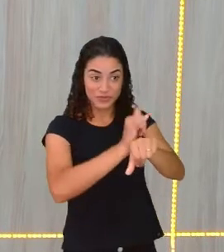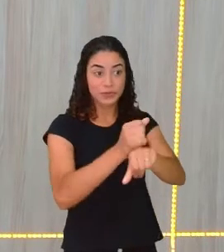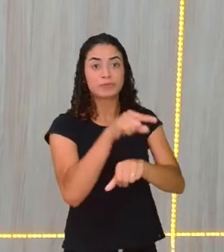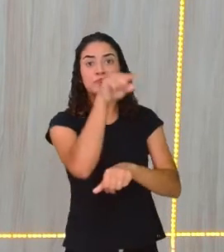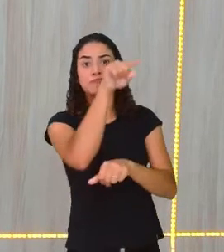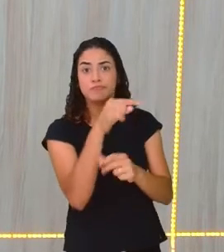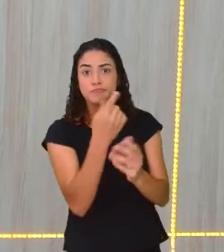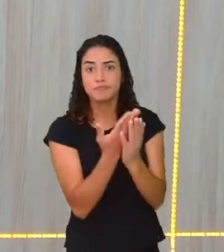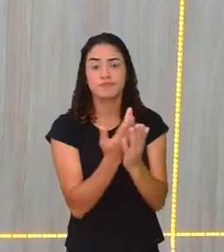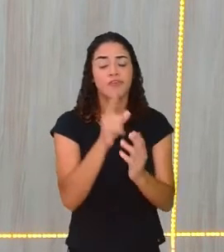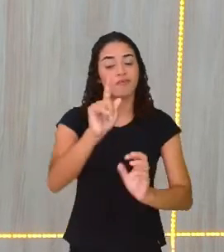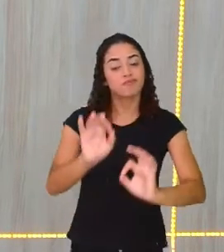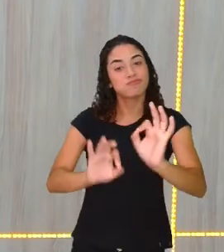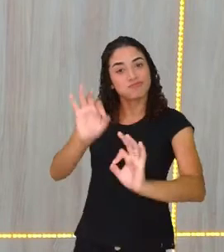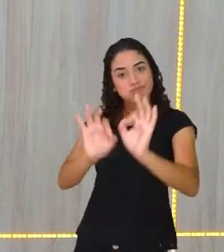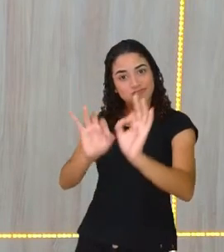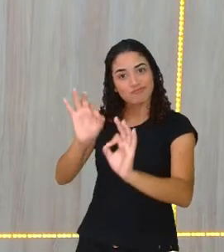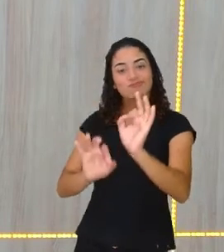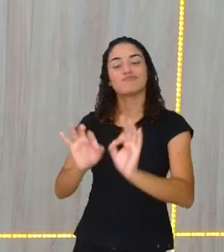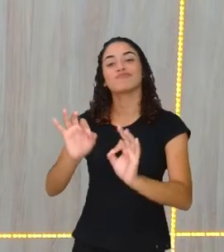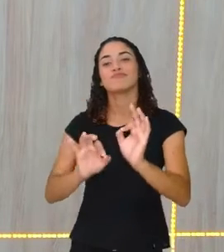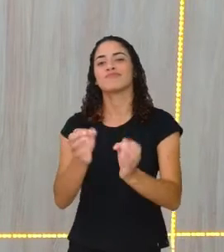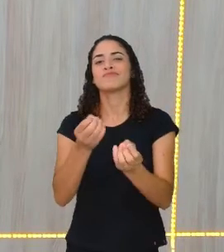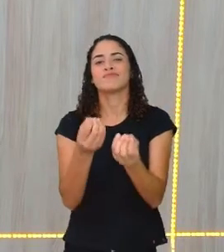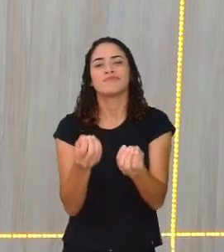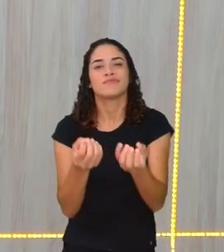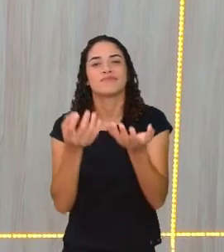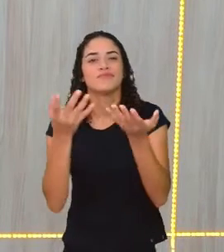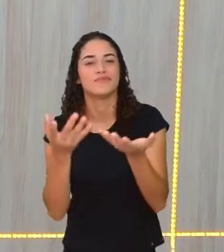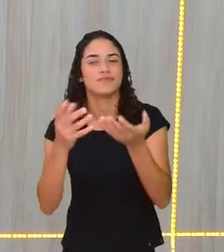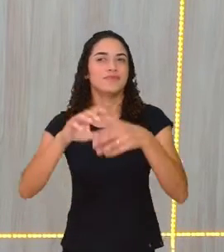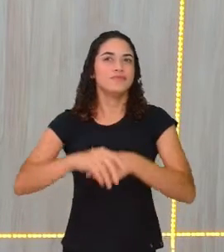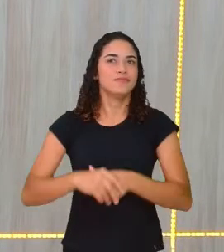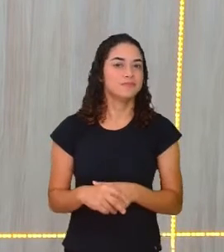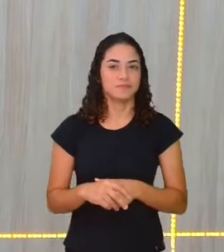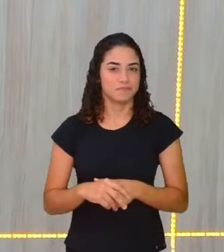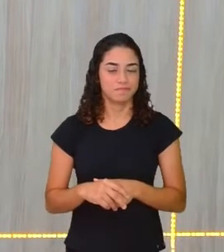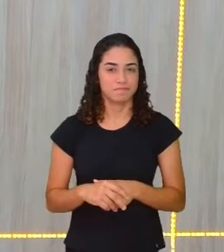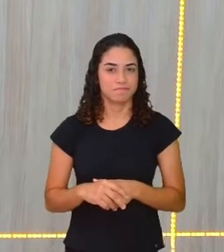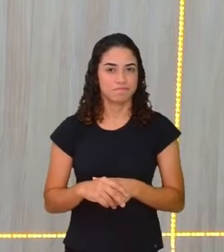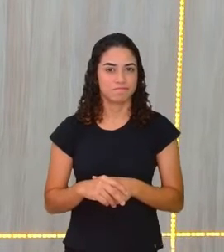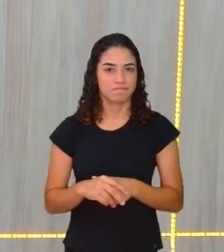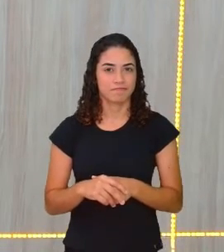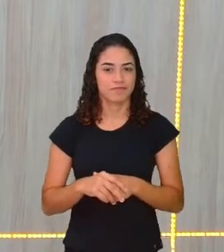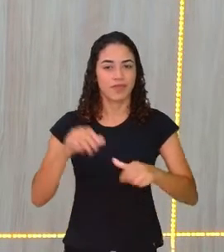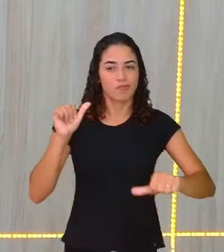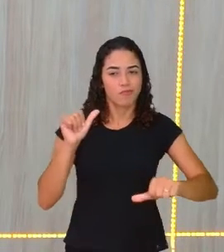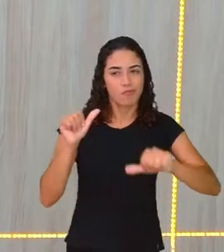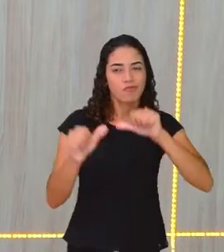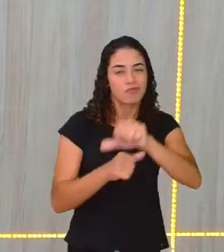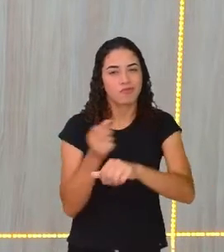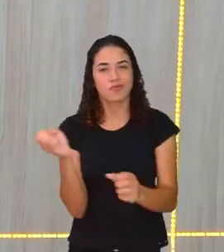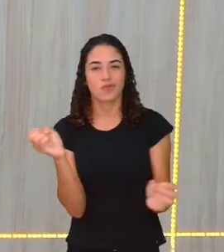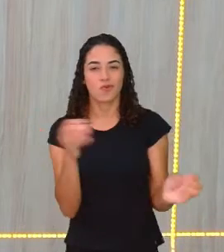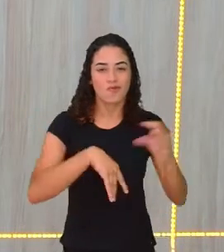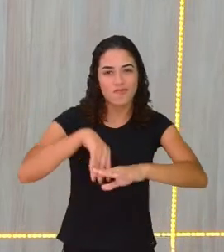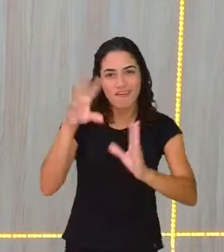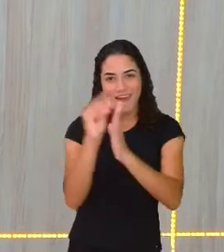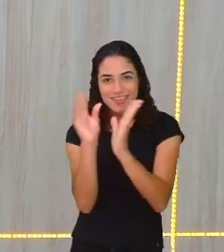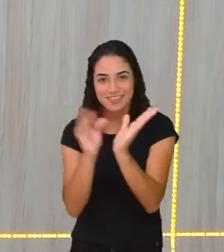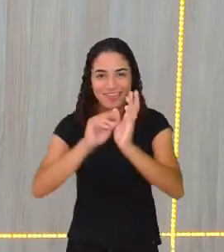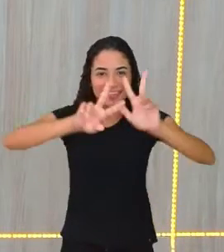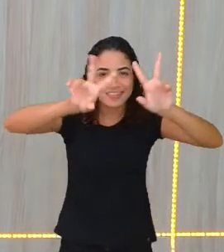Essas aulas são preparadas, né? Para recompor, atualizar vocês no conteúdo.